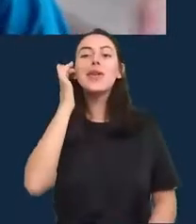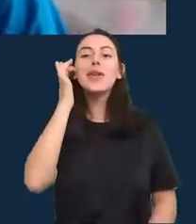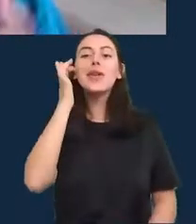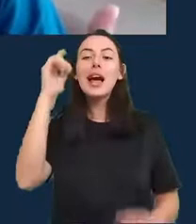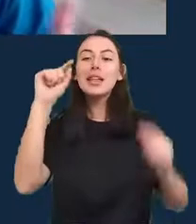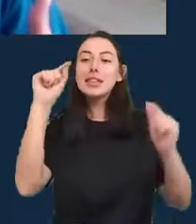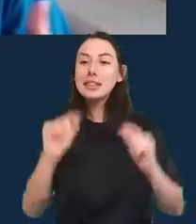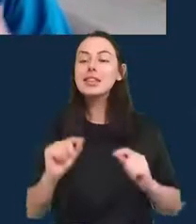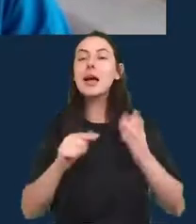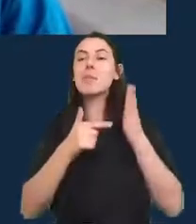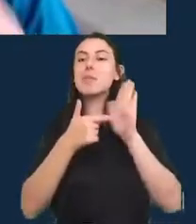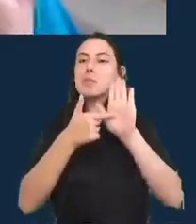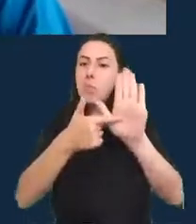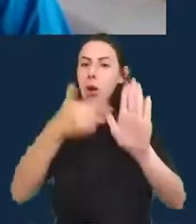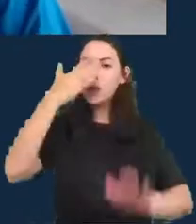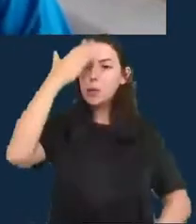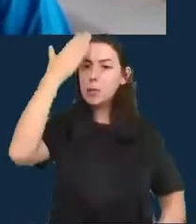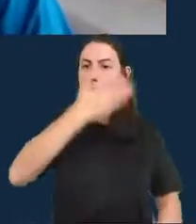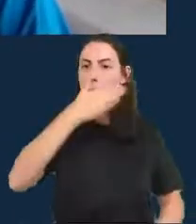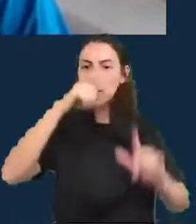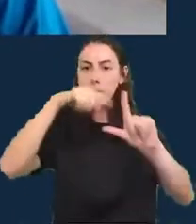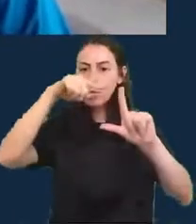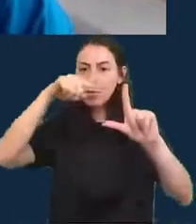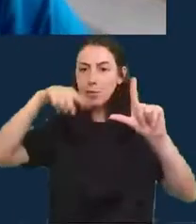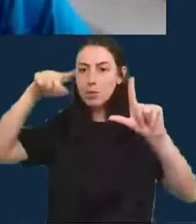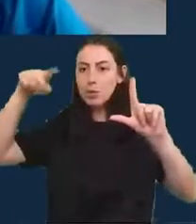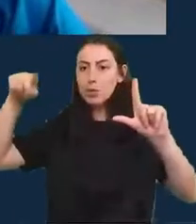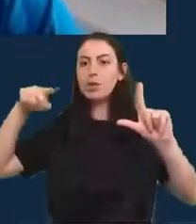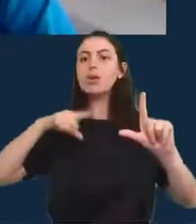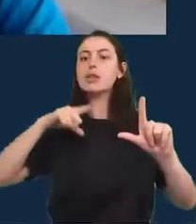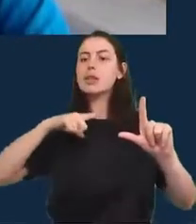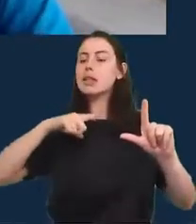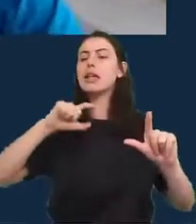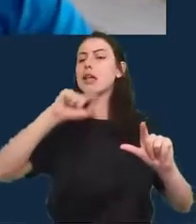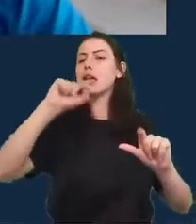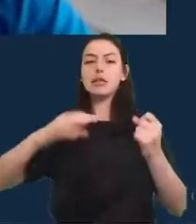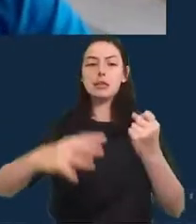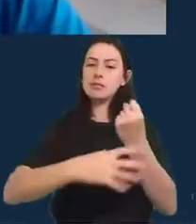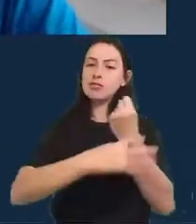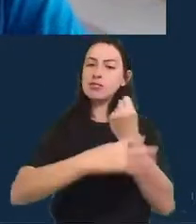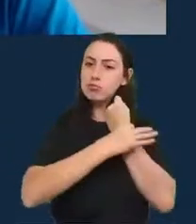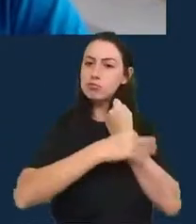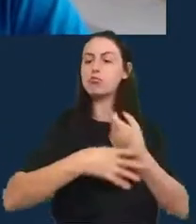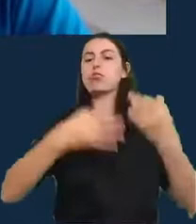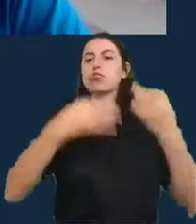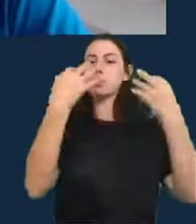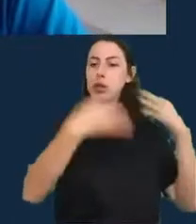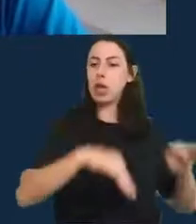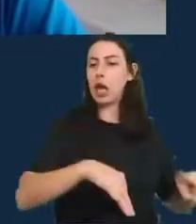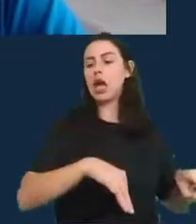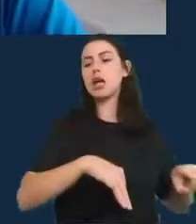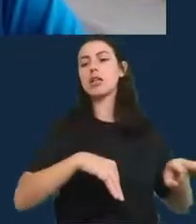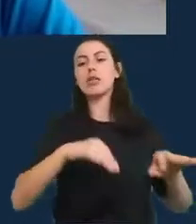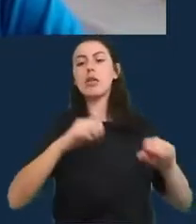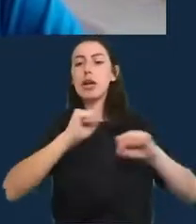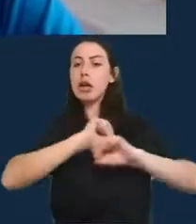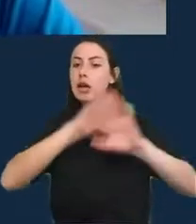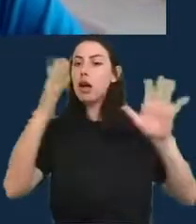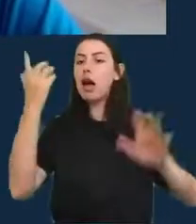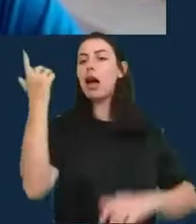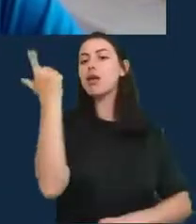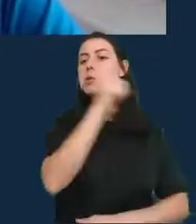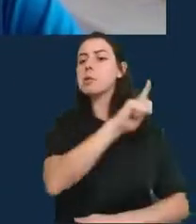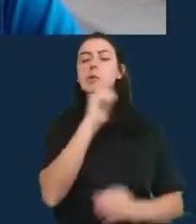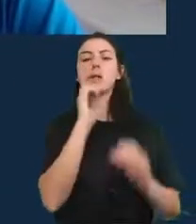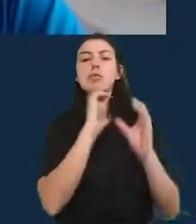com margens de certeza e incerteza para comunicarmos de maneira eficiente ótima pergunta na